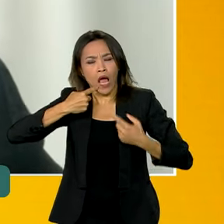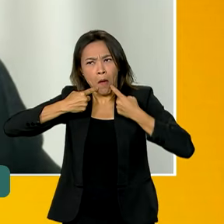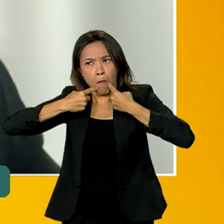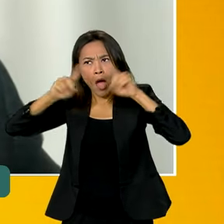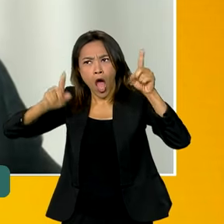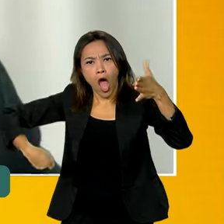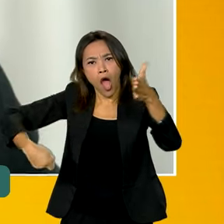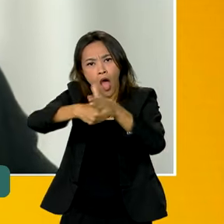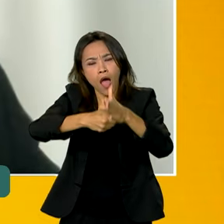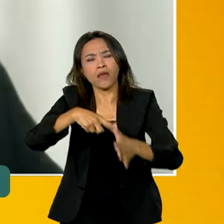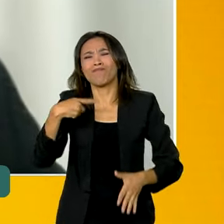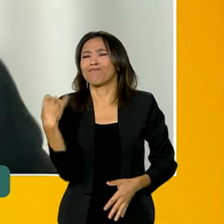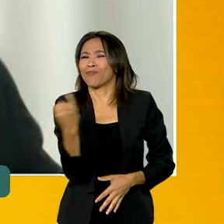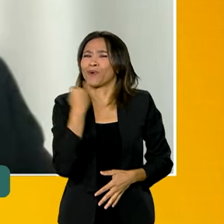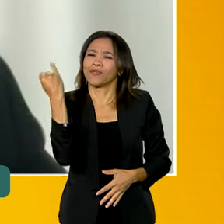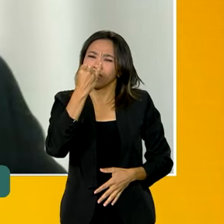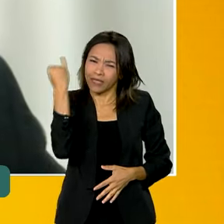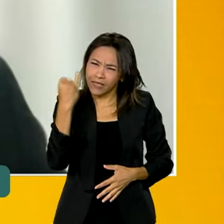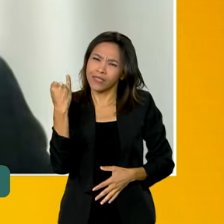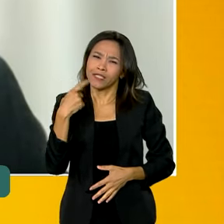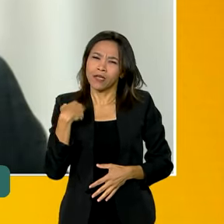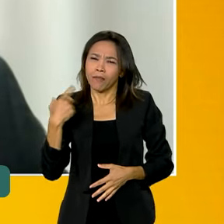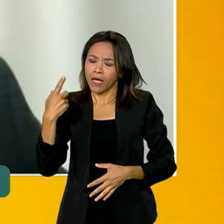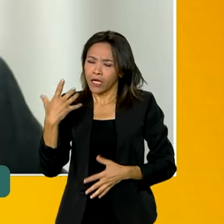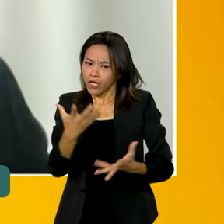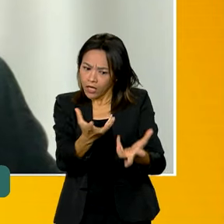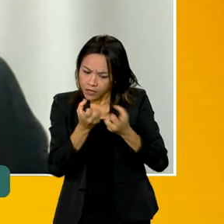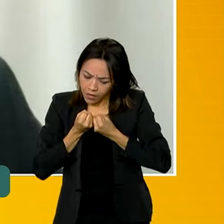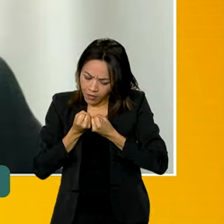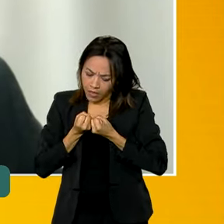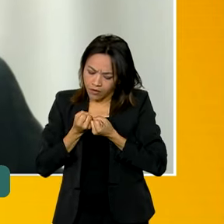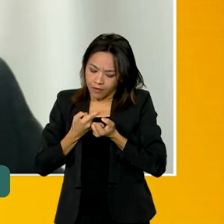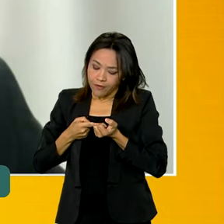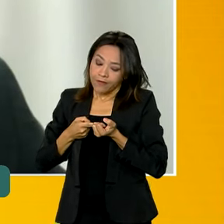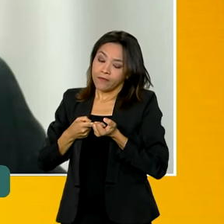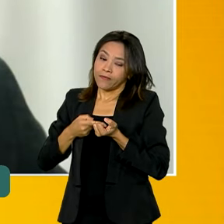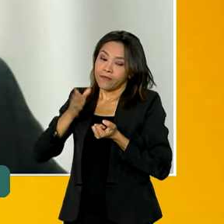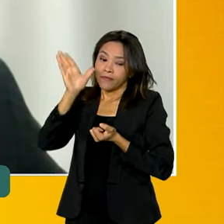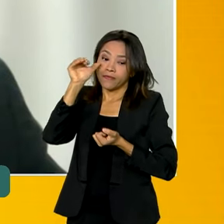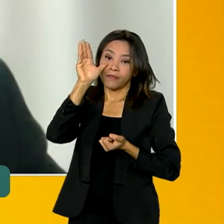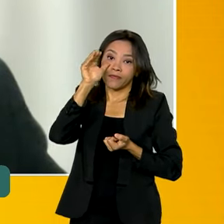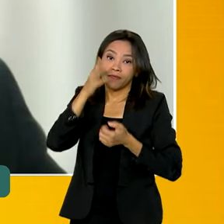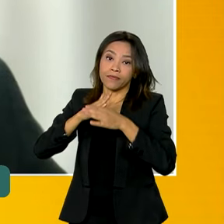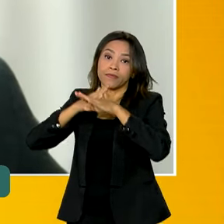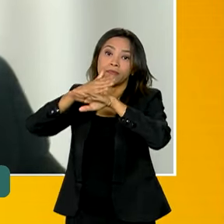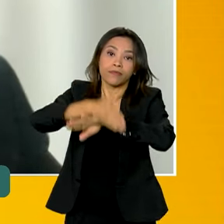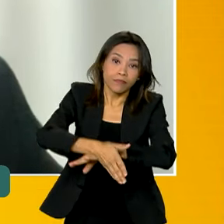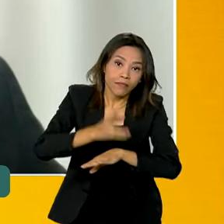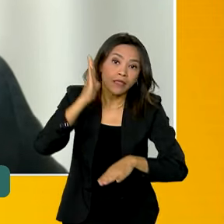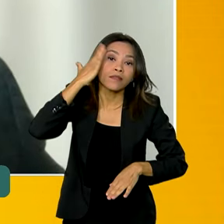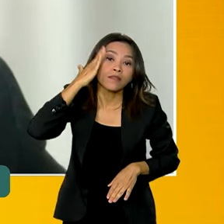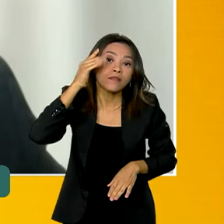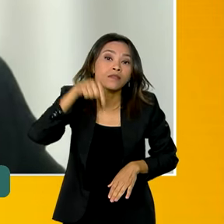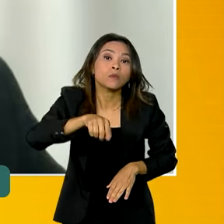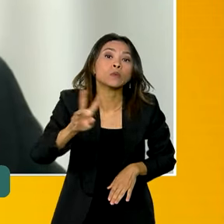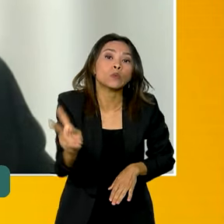permitir uma fiscalização e uma apuração dessa irregularidade. Como canal de denúncia